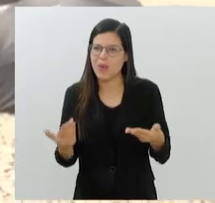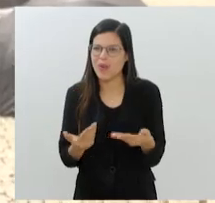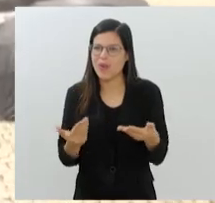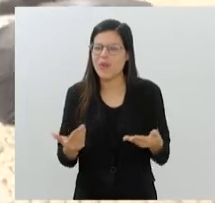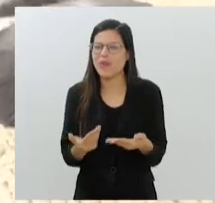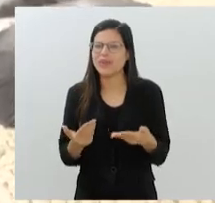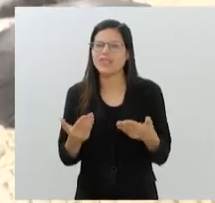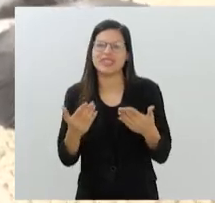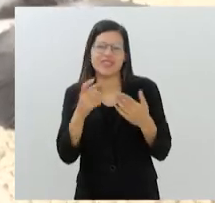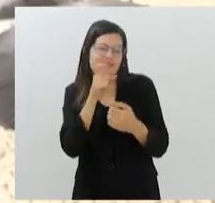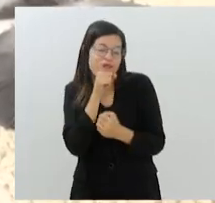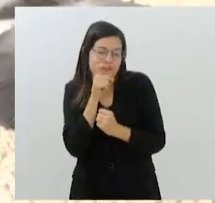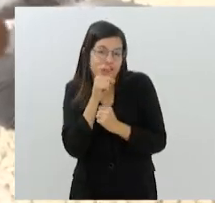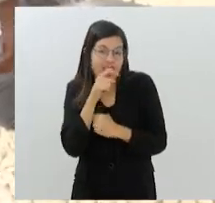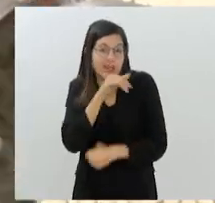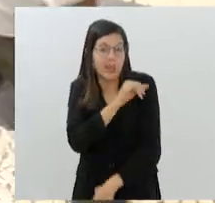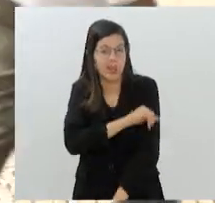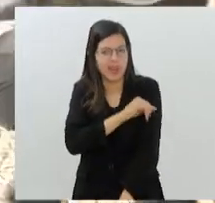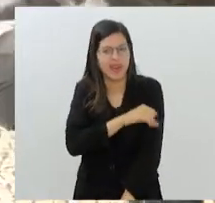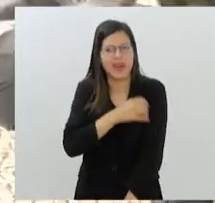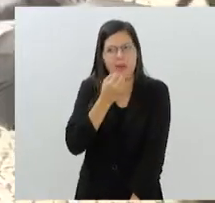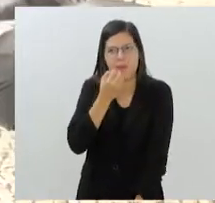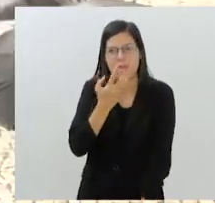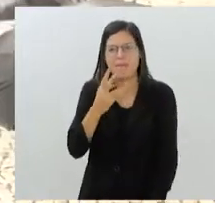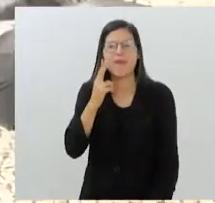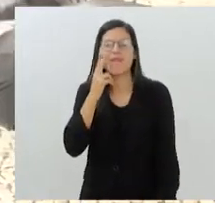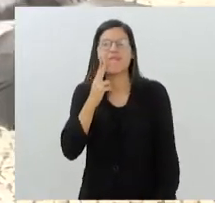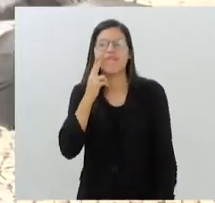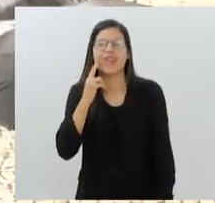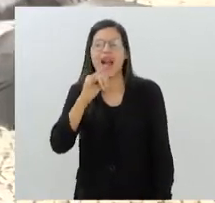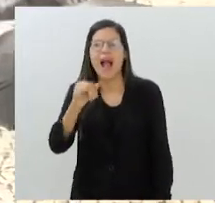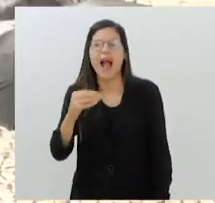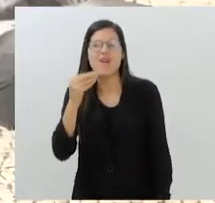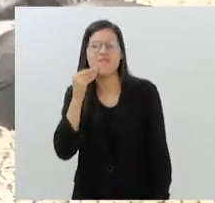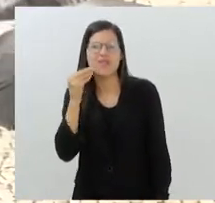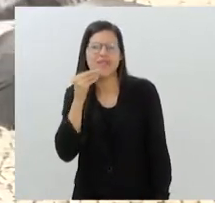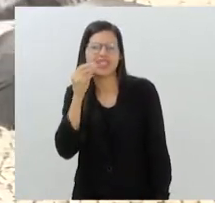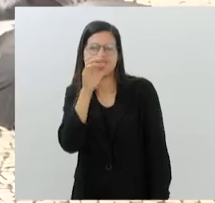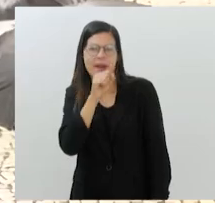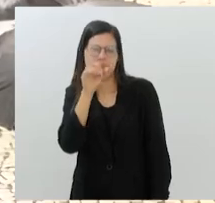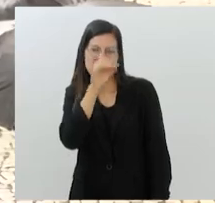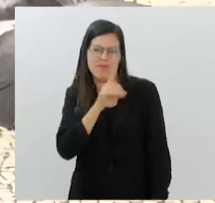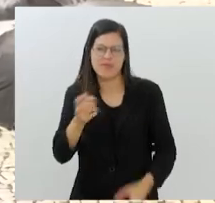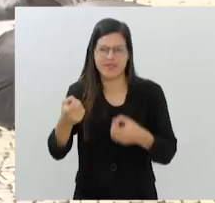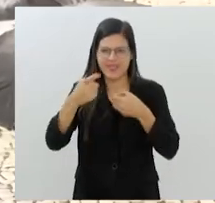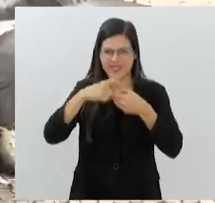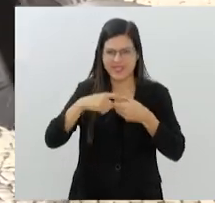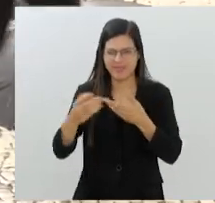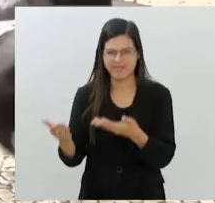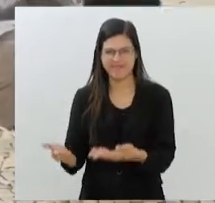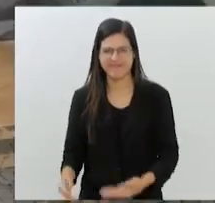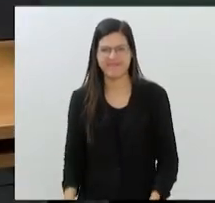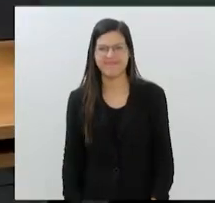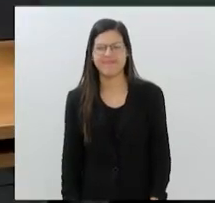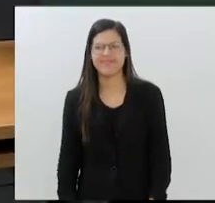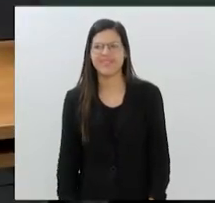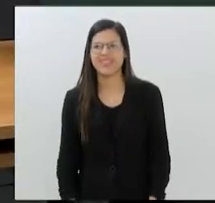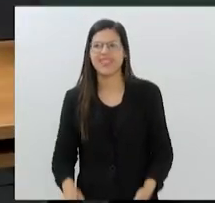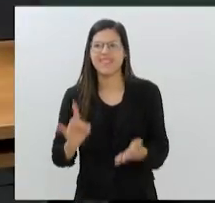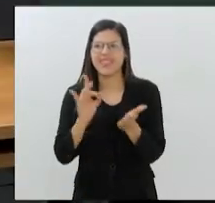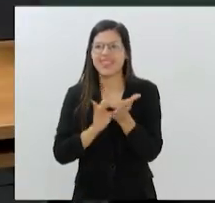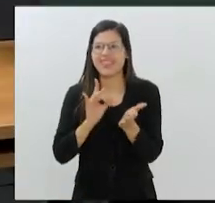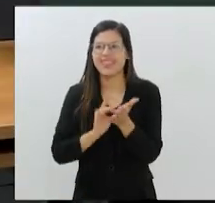Janeiro está pedindo um bom vinho. Então, aproveite aí o fim de semana, tá bem? Voltamos ao estúdio. É verdade, Flávia.